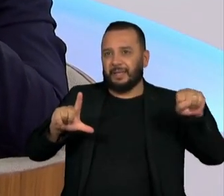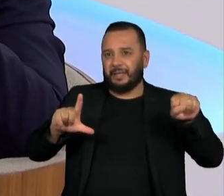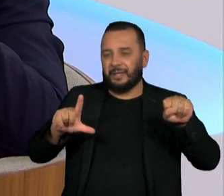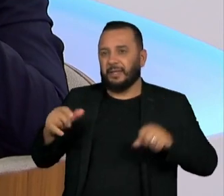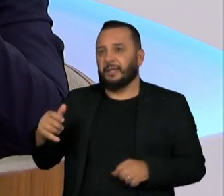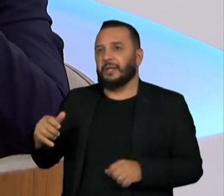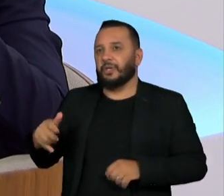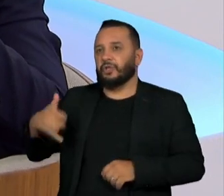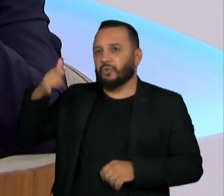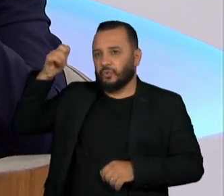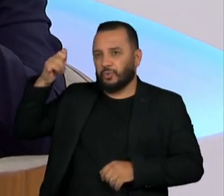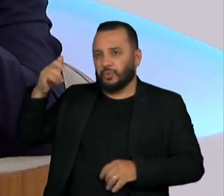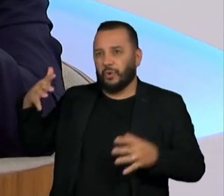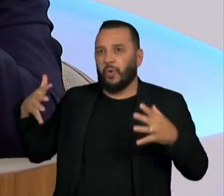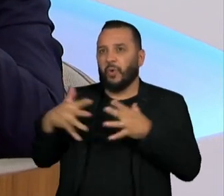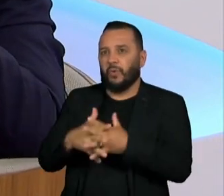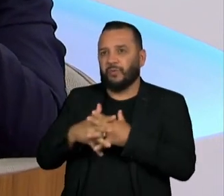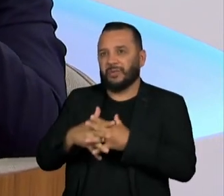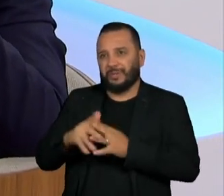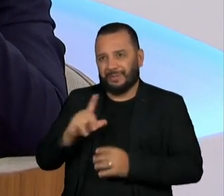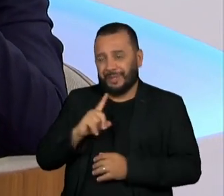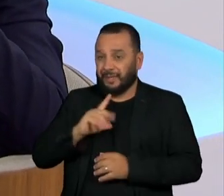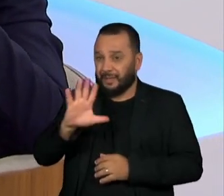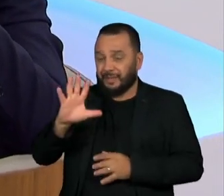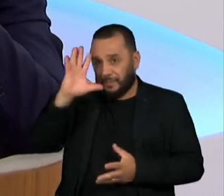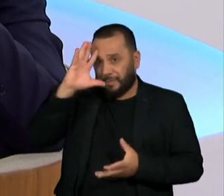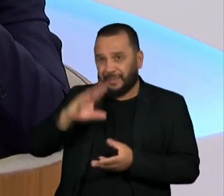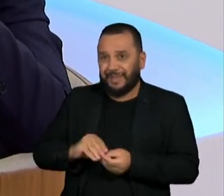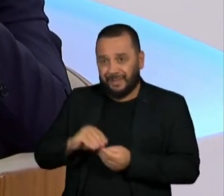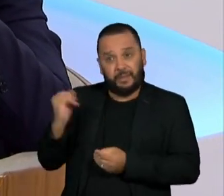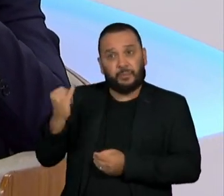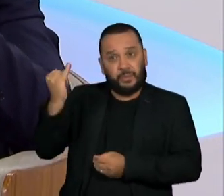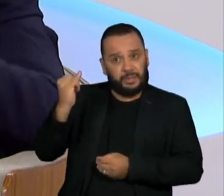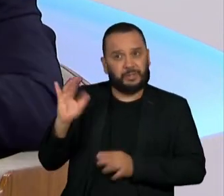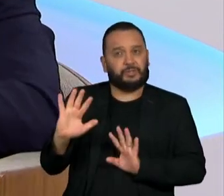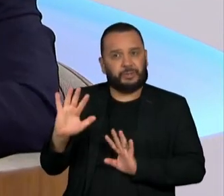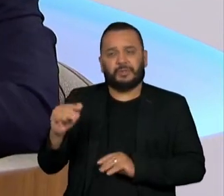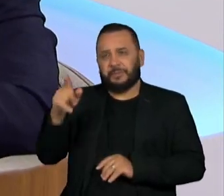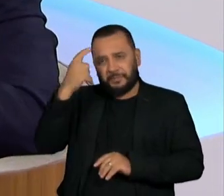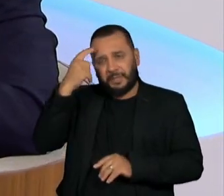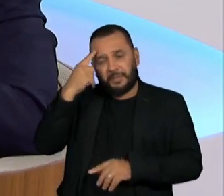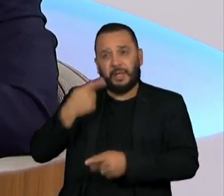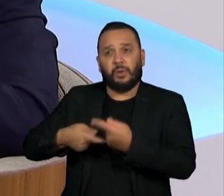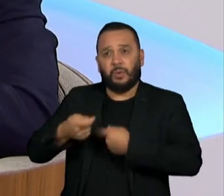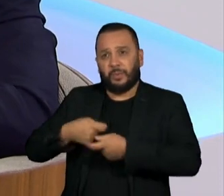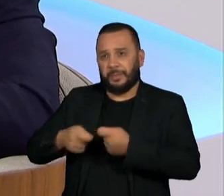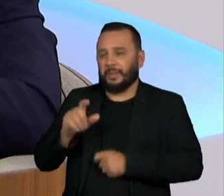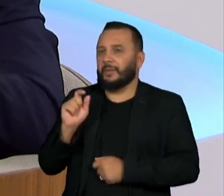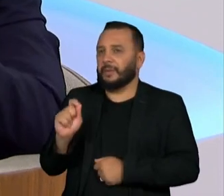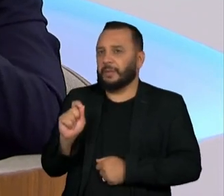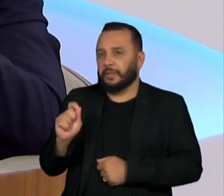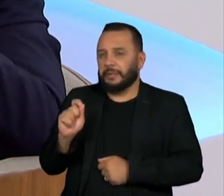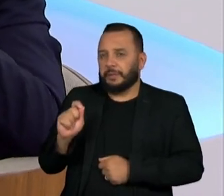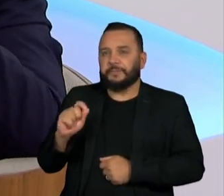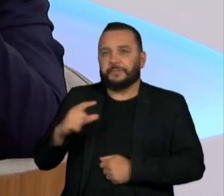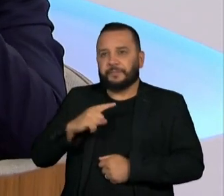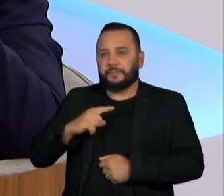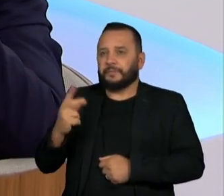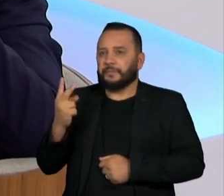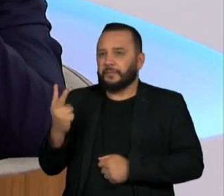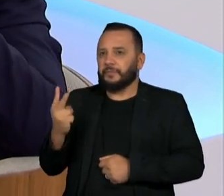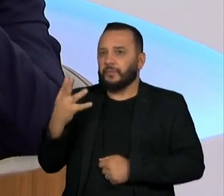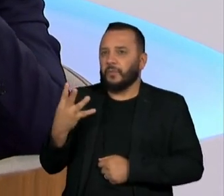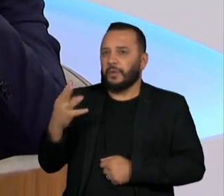Então, o que acontece? Isso é importante as pessoas entenderem. Hoje, quando a gente pensa em termos de economia, a gente tem 24